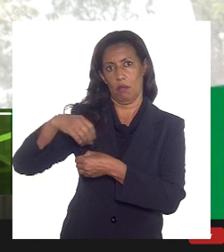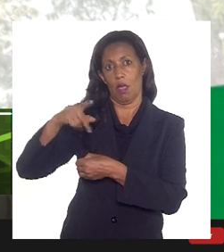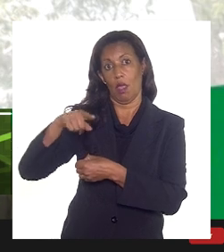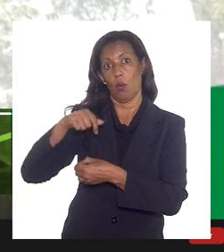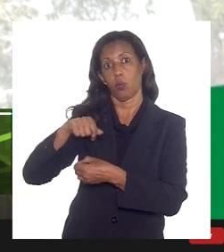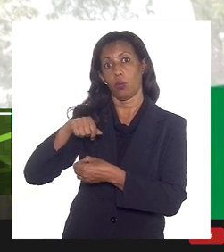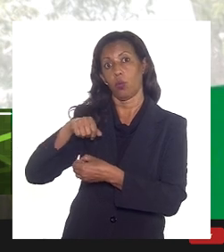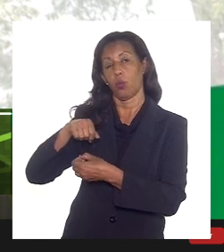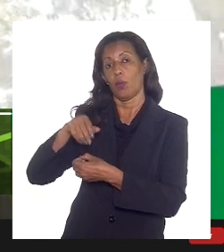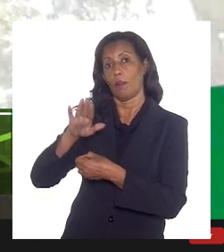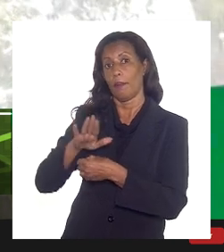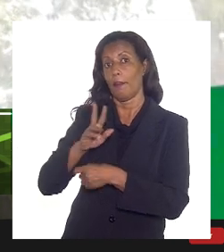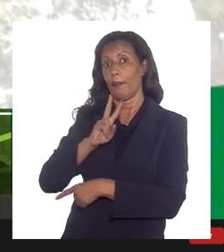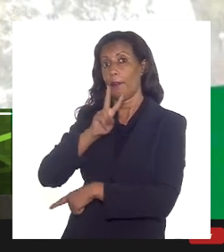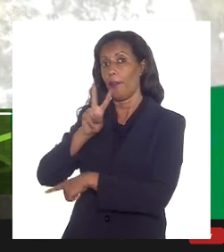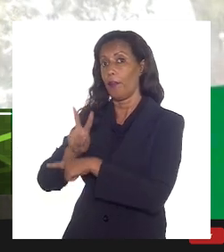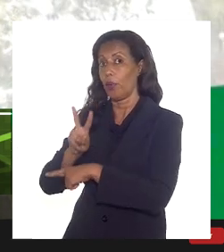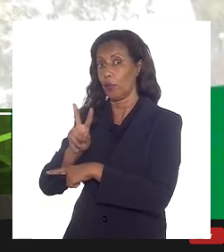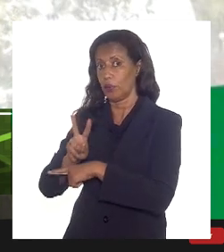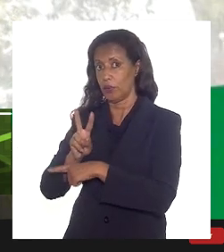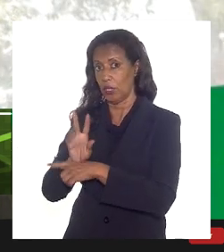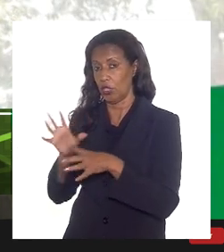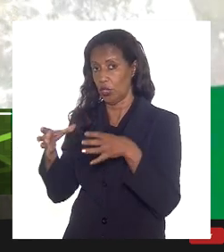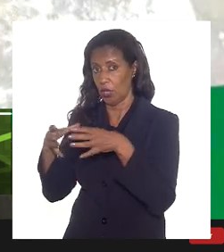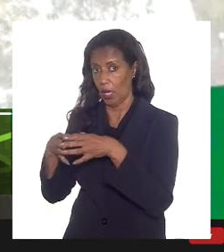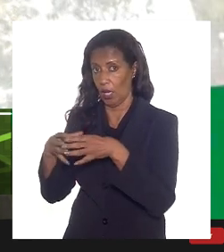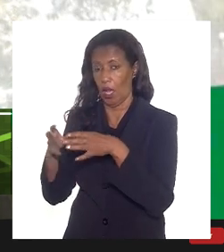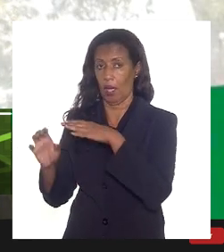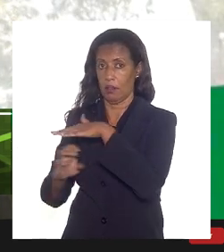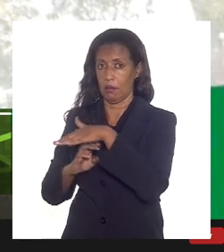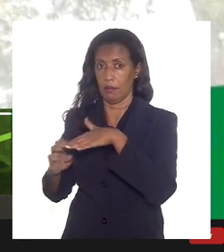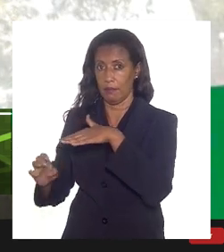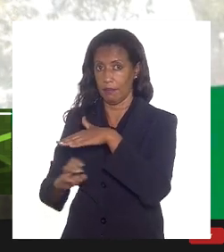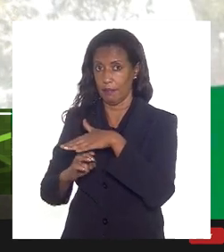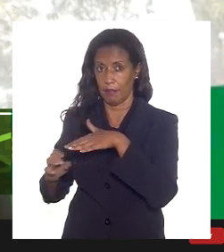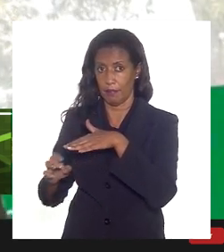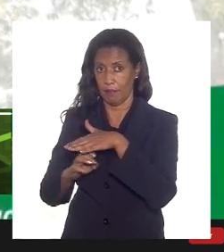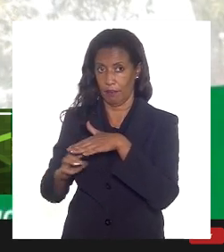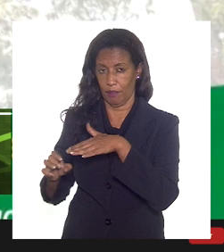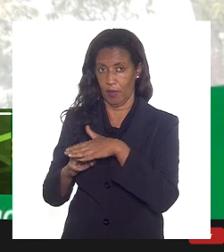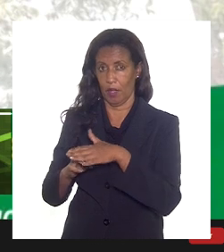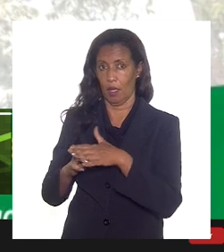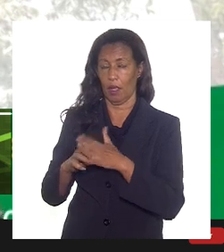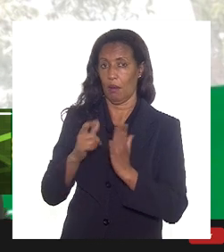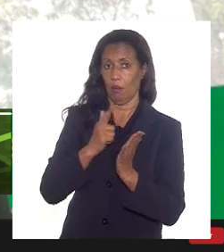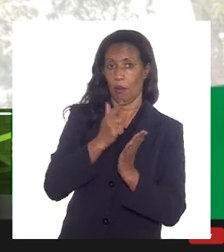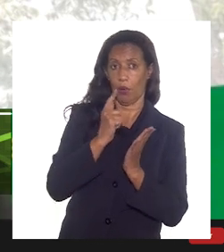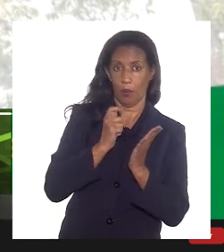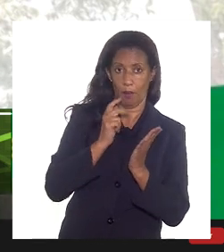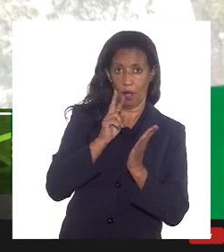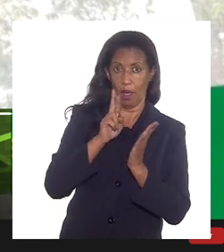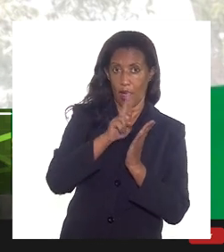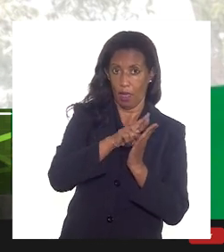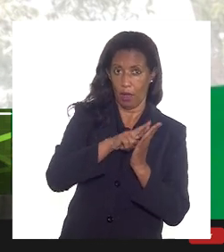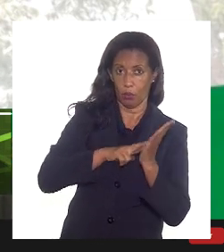resguardar a companhia ante a ausência de um mecanismo regulamentado de eventual compensação